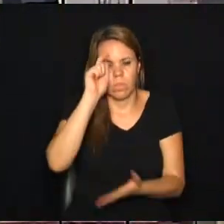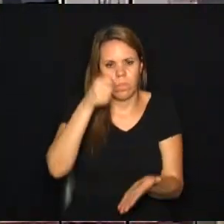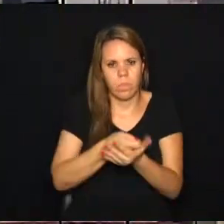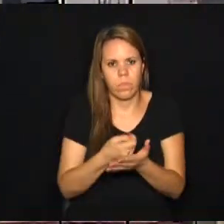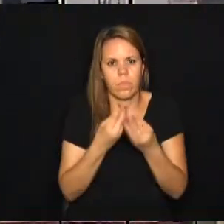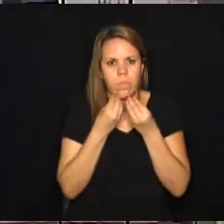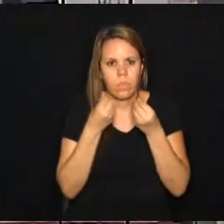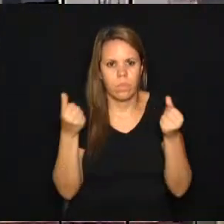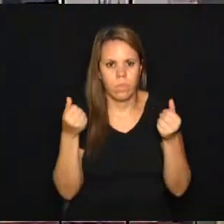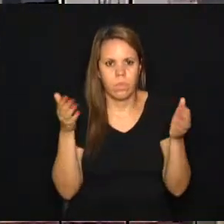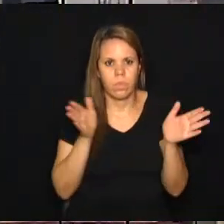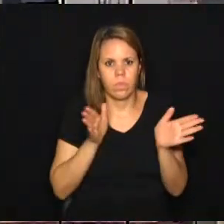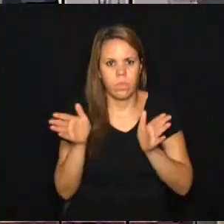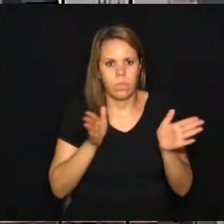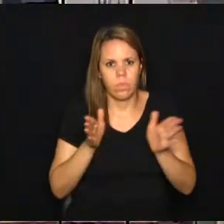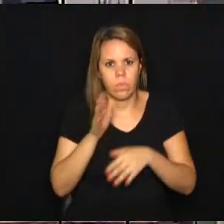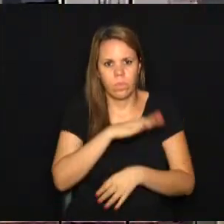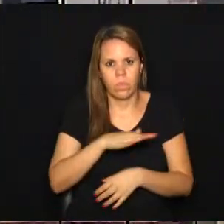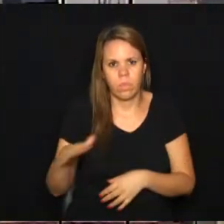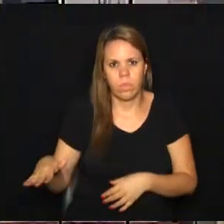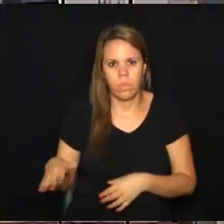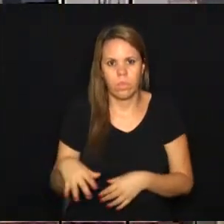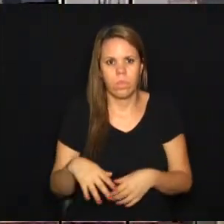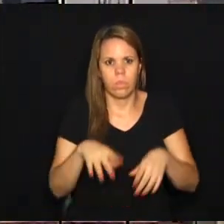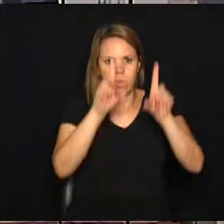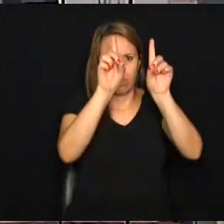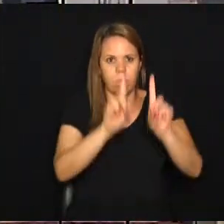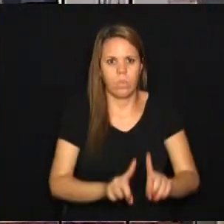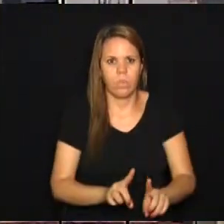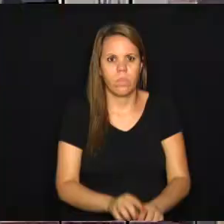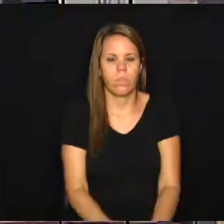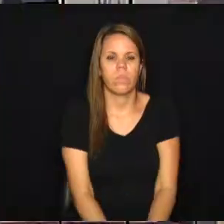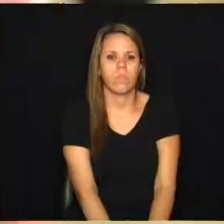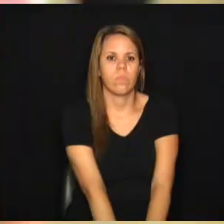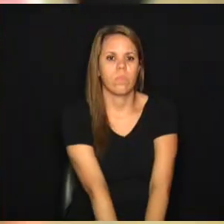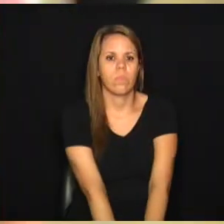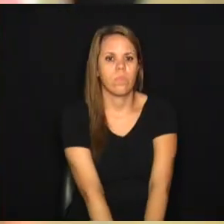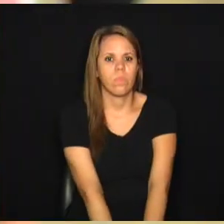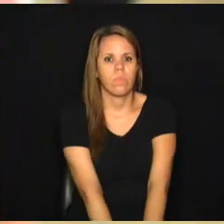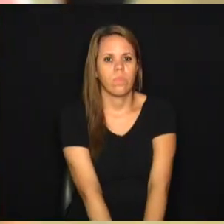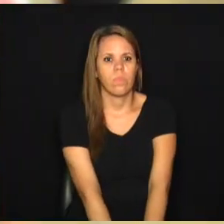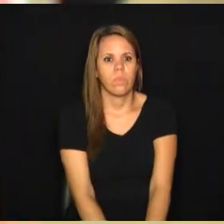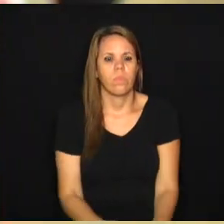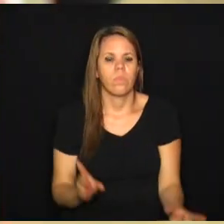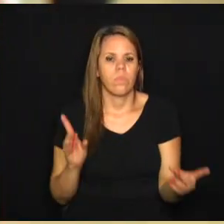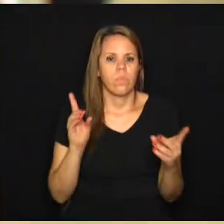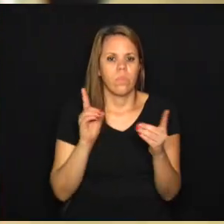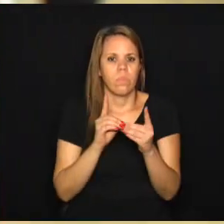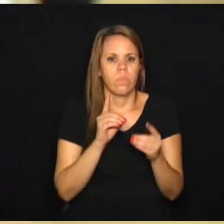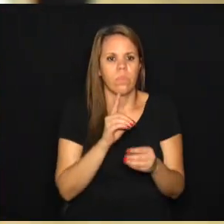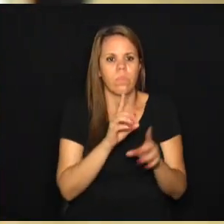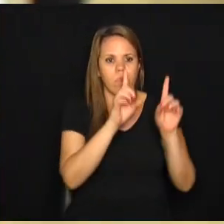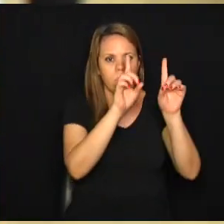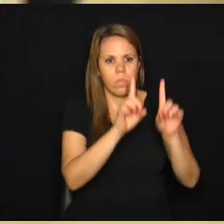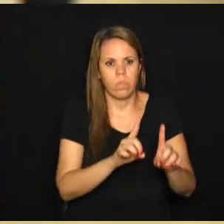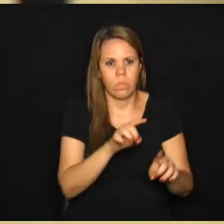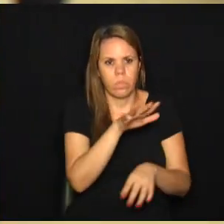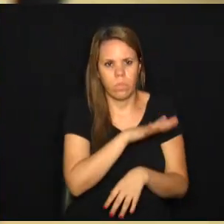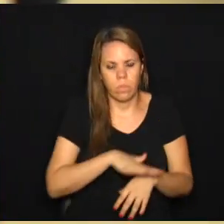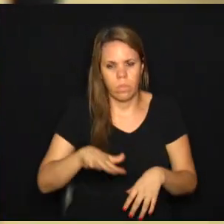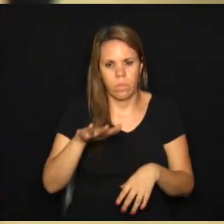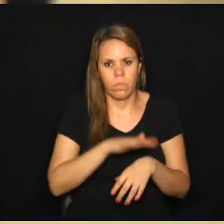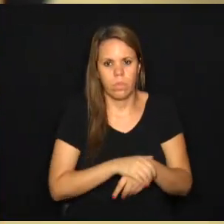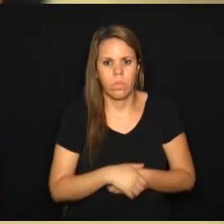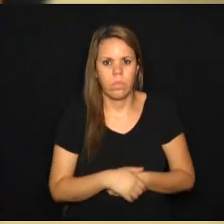e acessível às crianças com necessidades especiais. O atendimento às crianças com necessidades